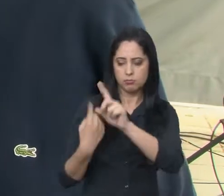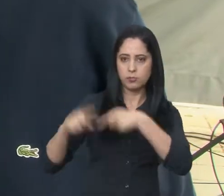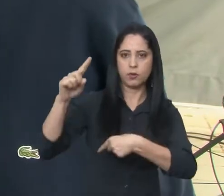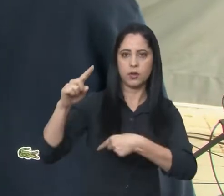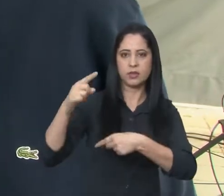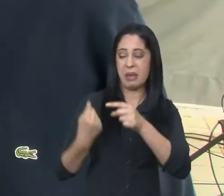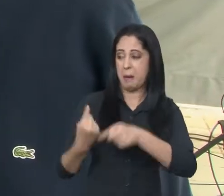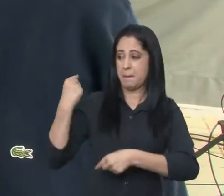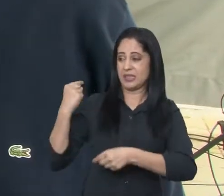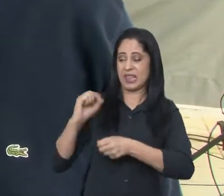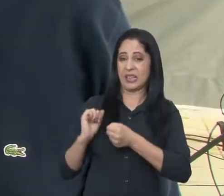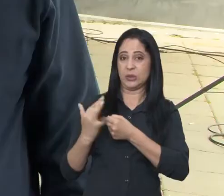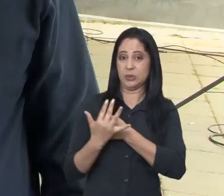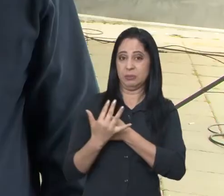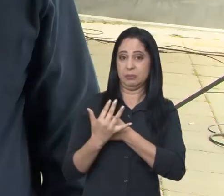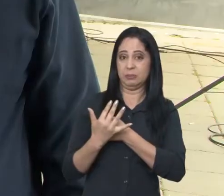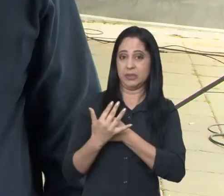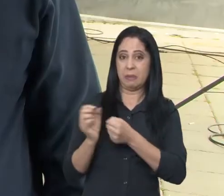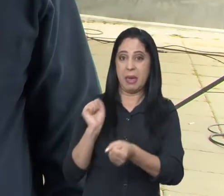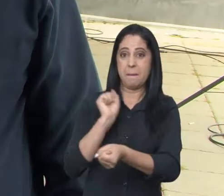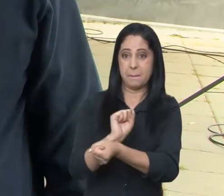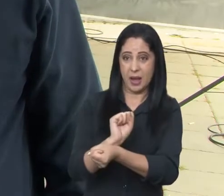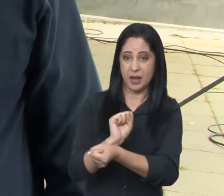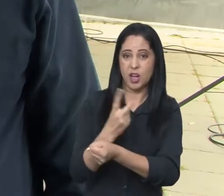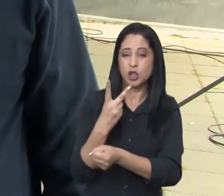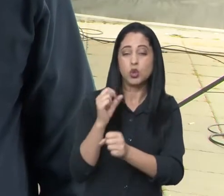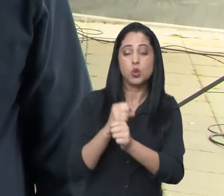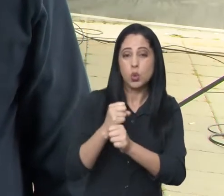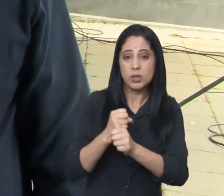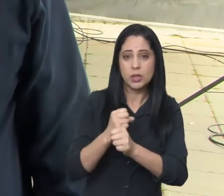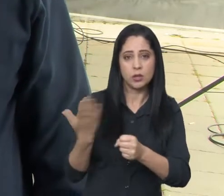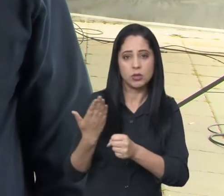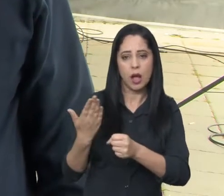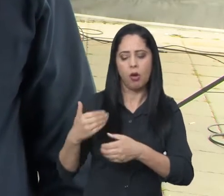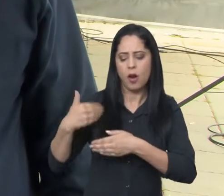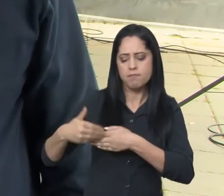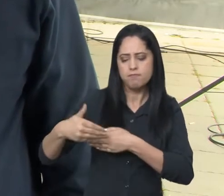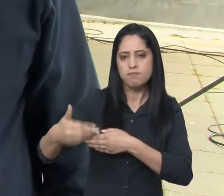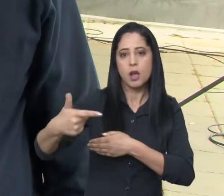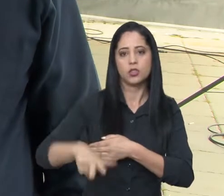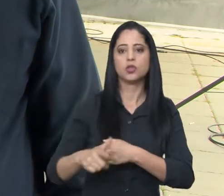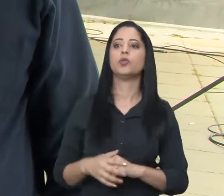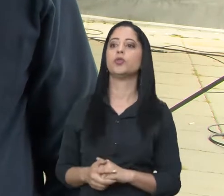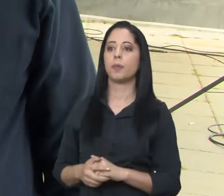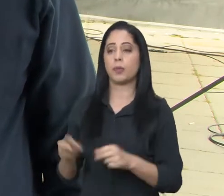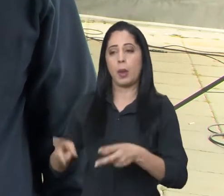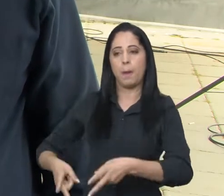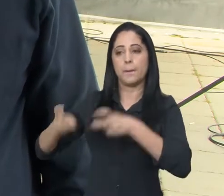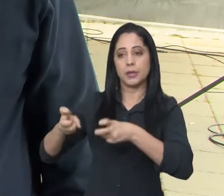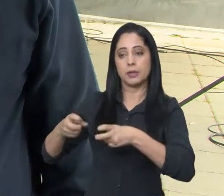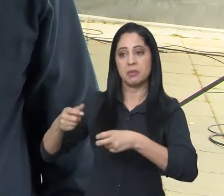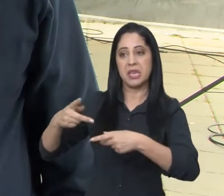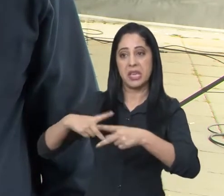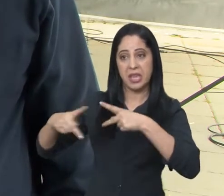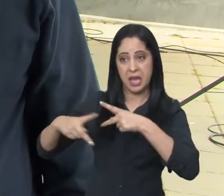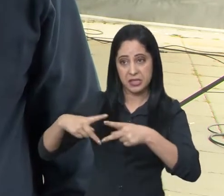quase dois anos de pandemia. Nós estamos notando, assim, que a cidade tem reagido, né, o mercado tem reagido